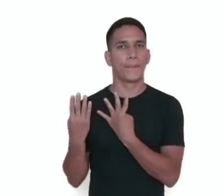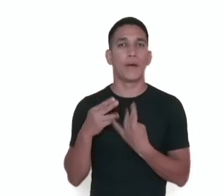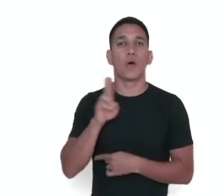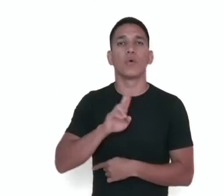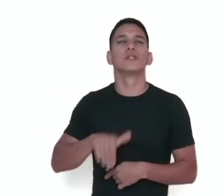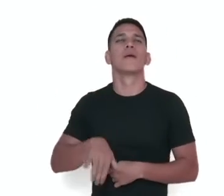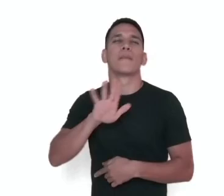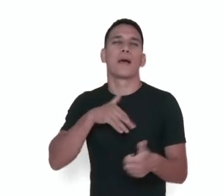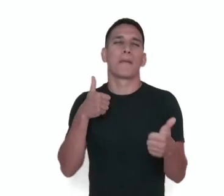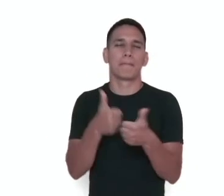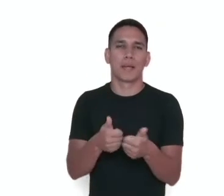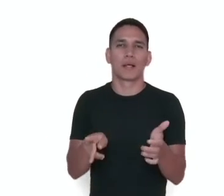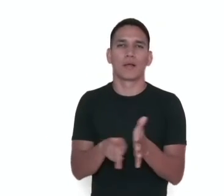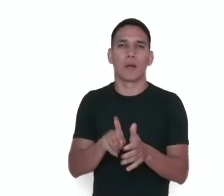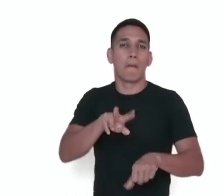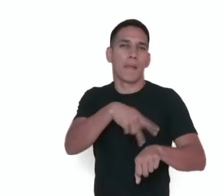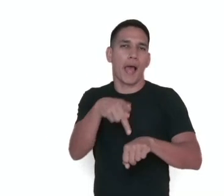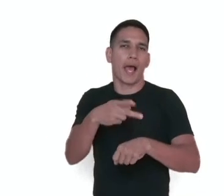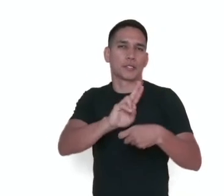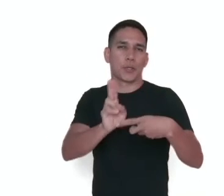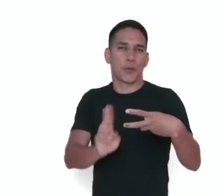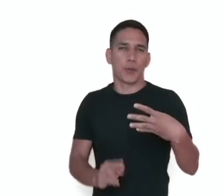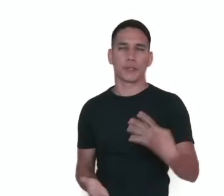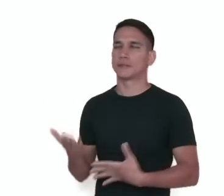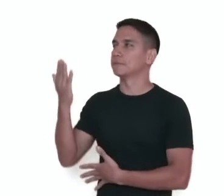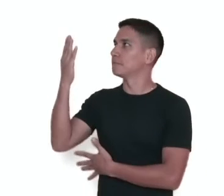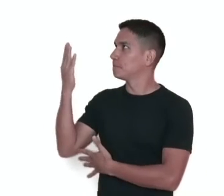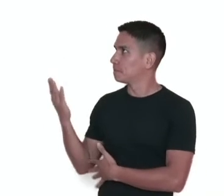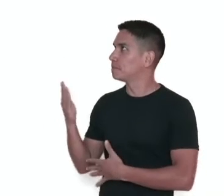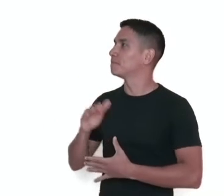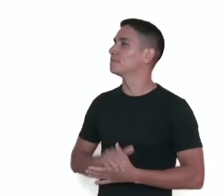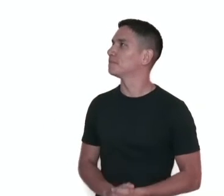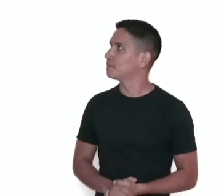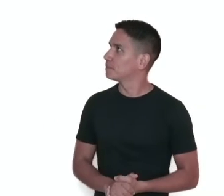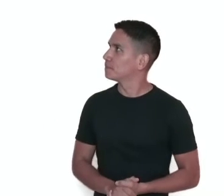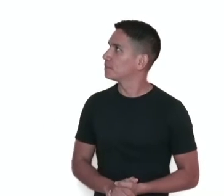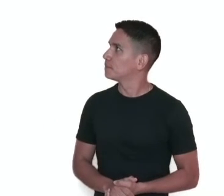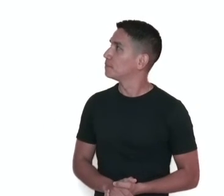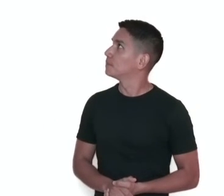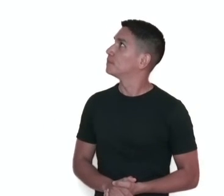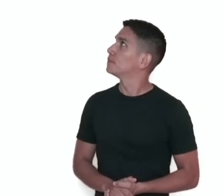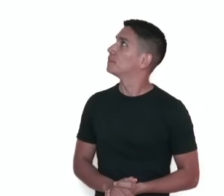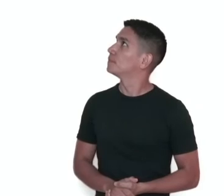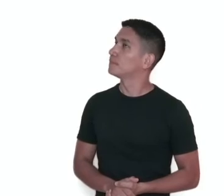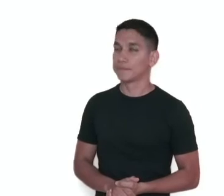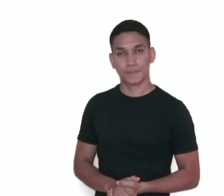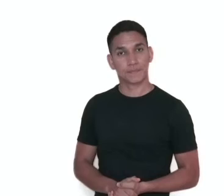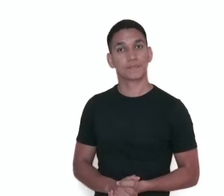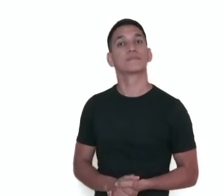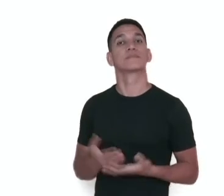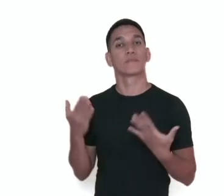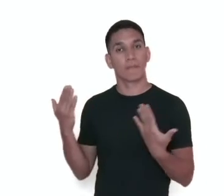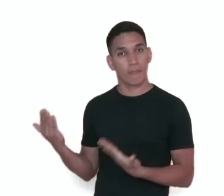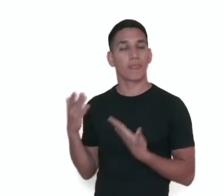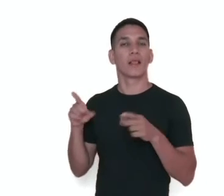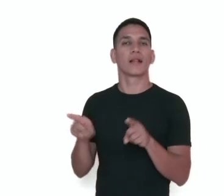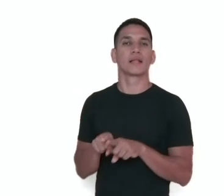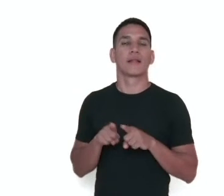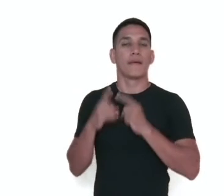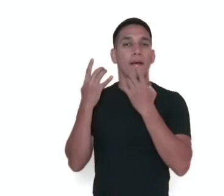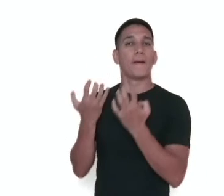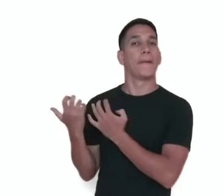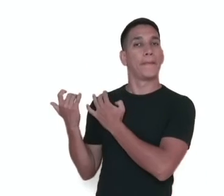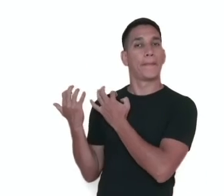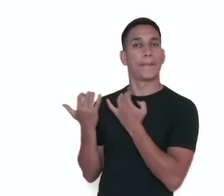terras altas andinas e em países como Bolívia, Argentina, Chile, Colômbia, Equador e Peru. E a flauta